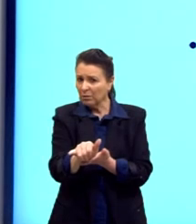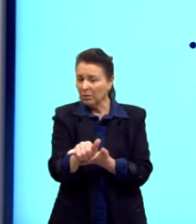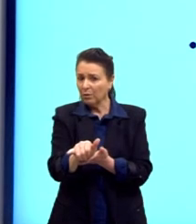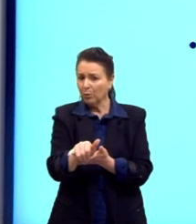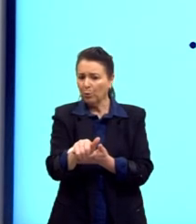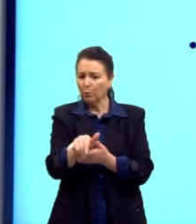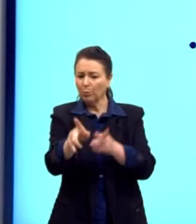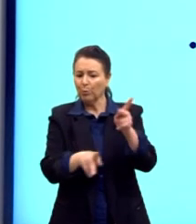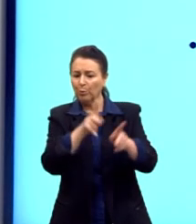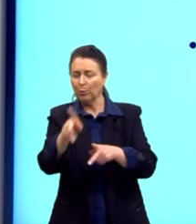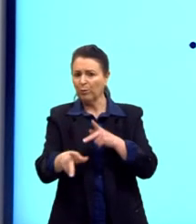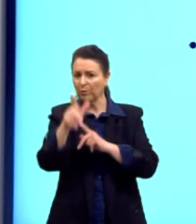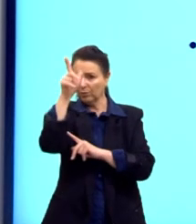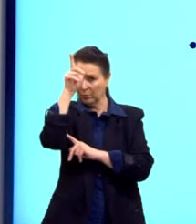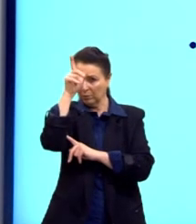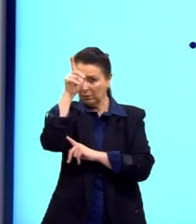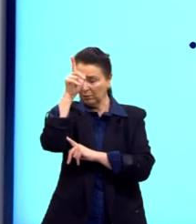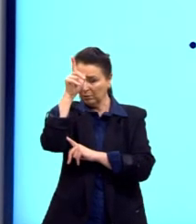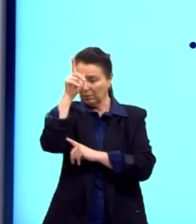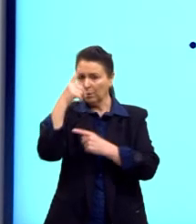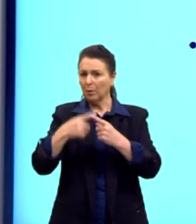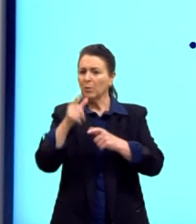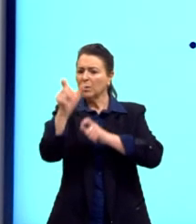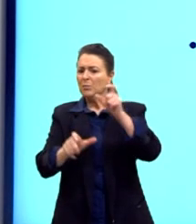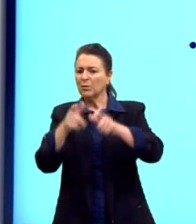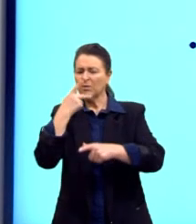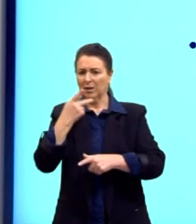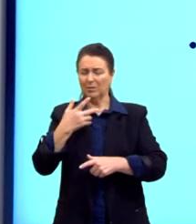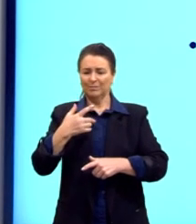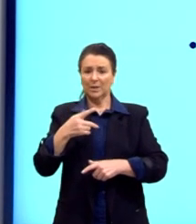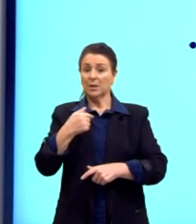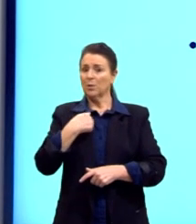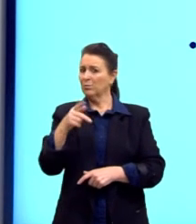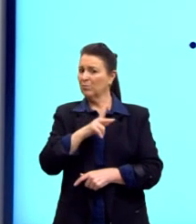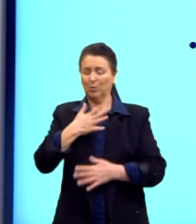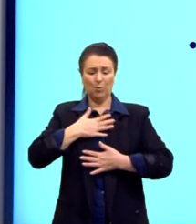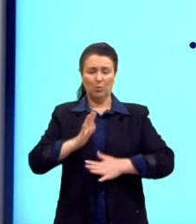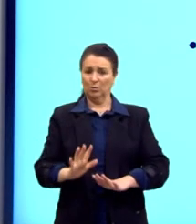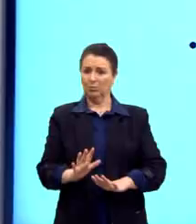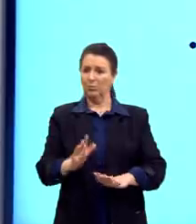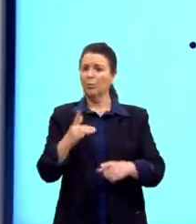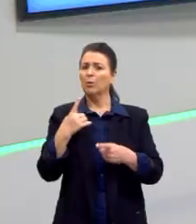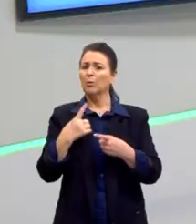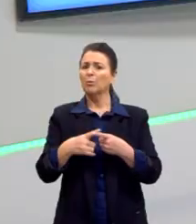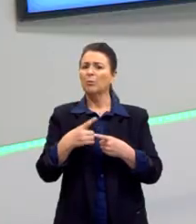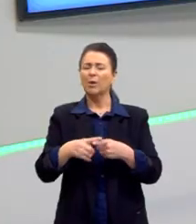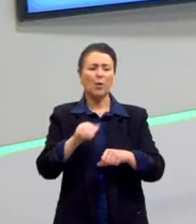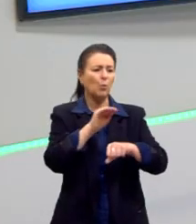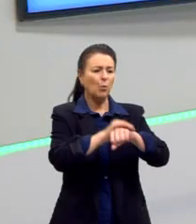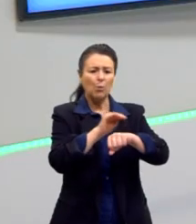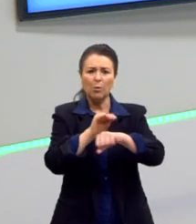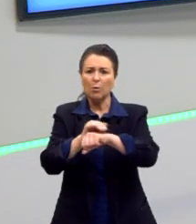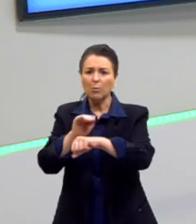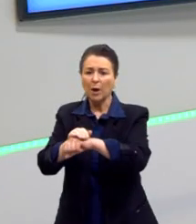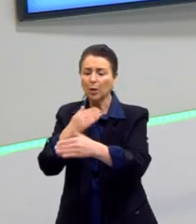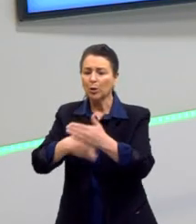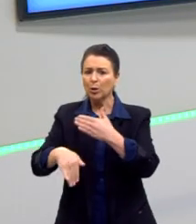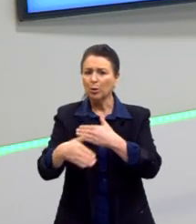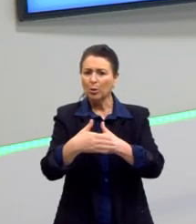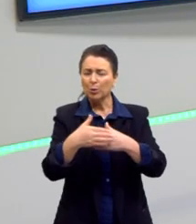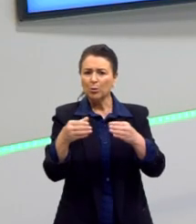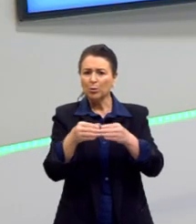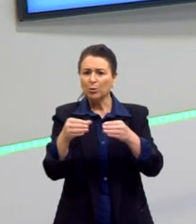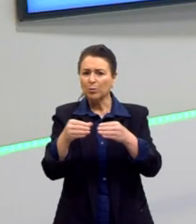pessoas falam isso. E é uma coisa que me incomoda muito. Por quê? Porque é culpar todo o nazifascismo, né,